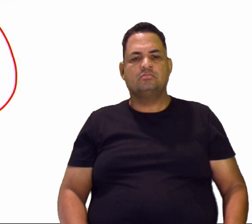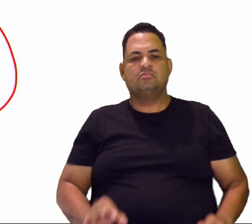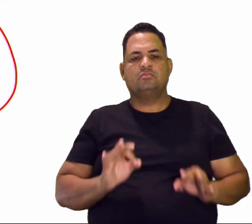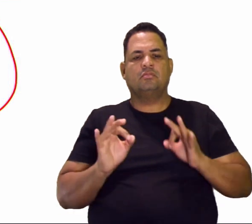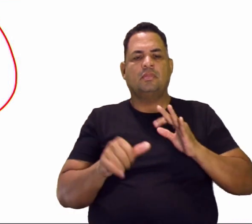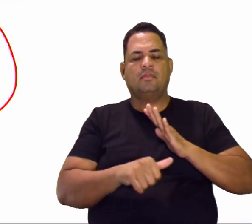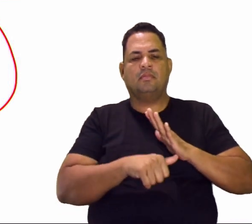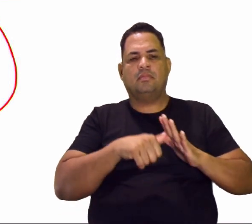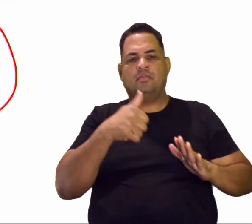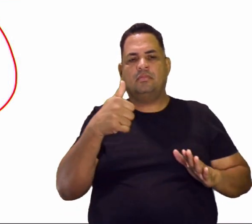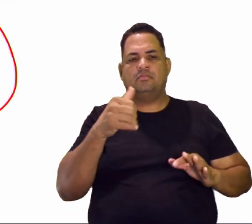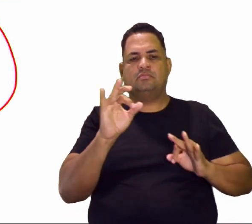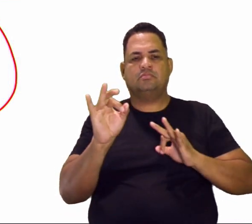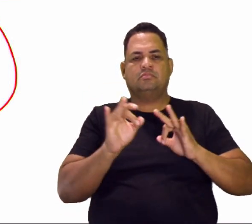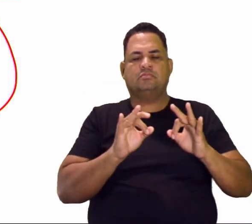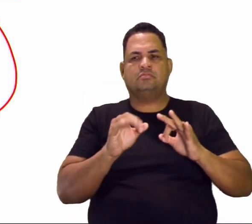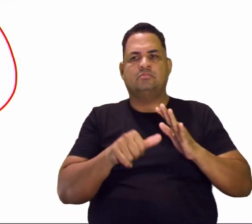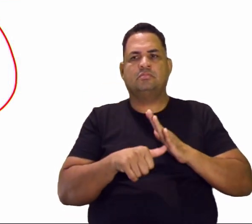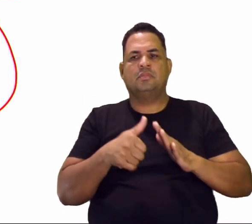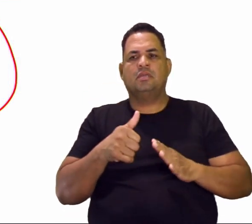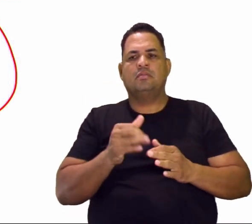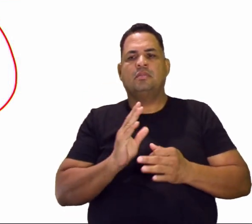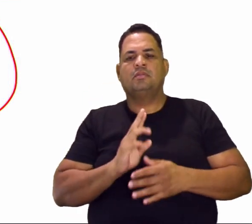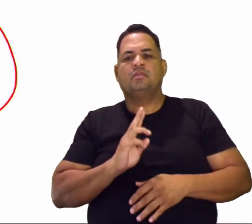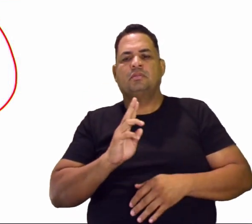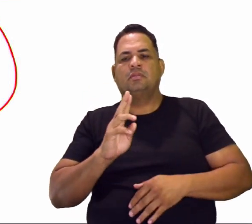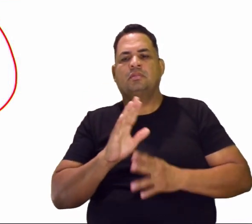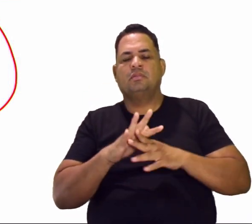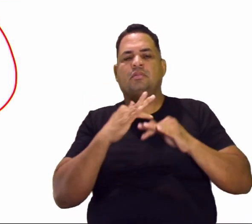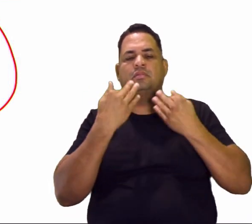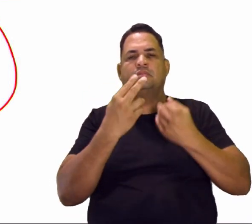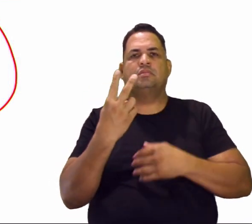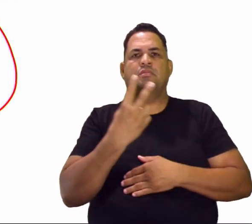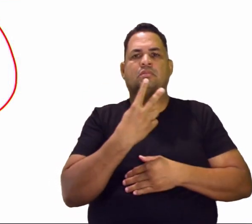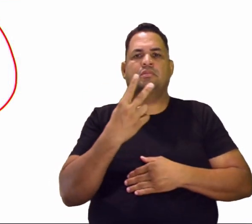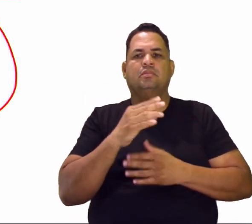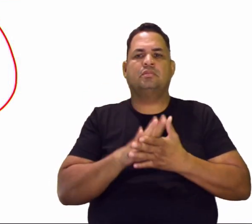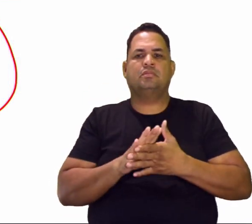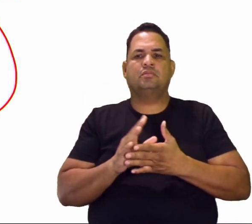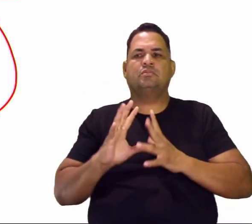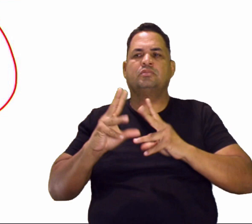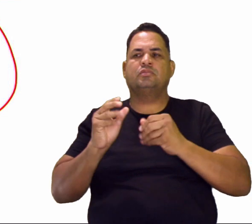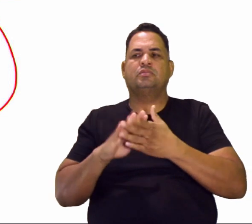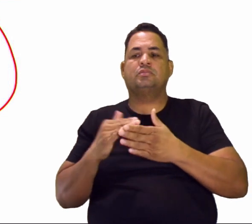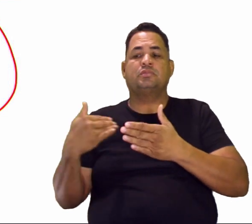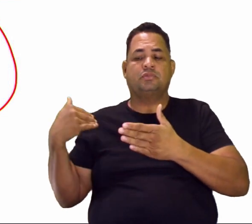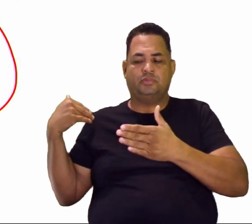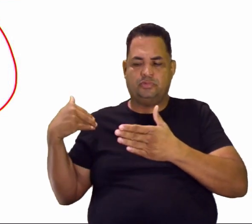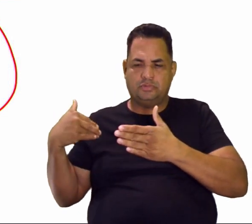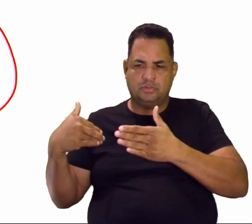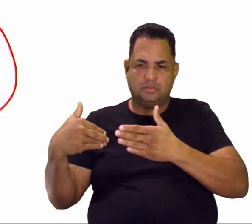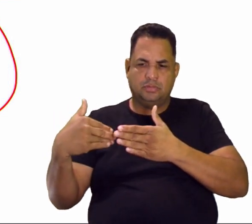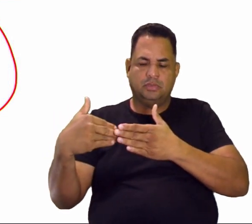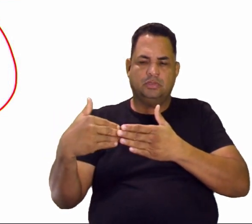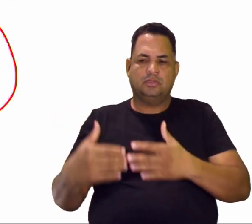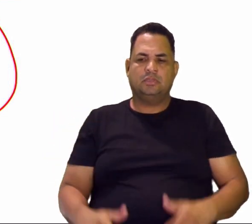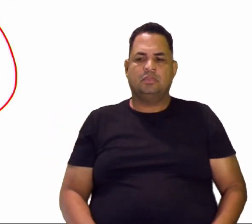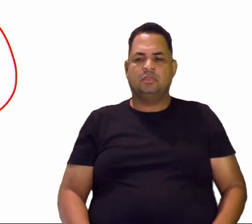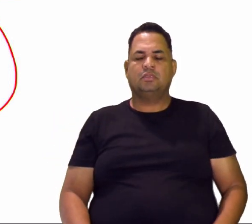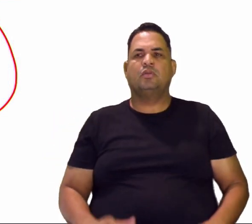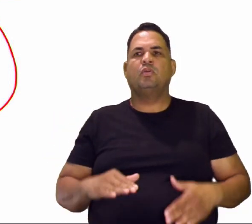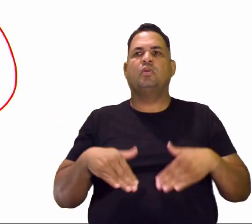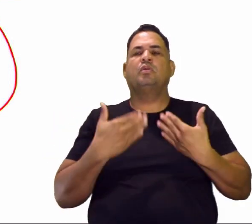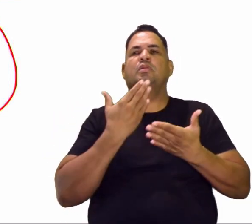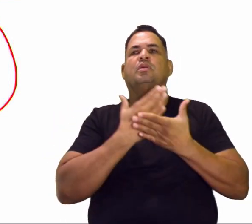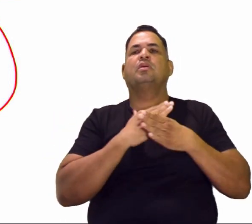o mecanismo primário que faz esse primeiro processo de socialização é a família. Secundário é tudo que vem depois da família. Aí você pergunta, professora, quando